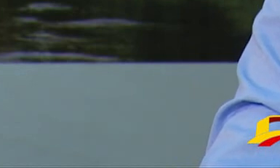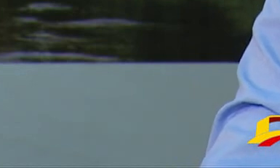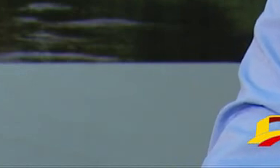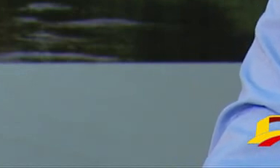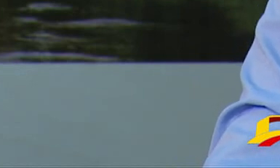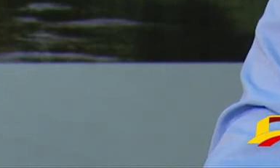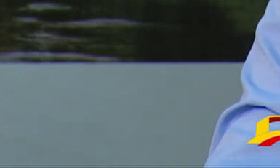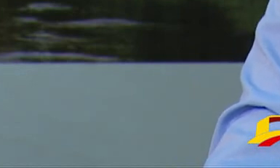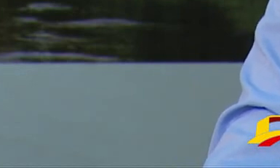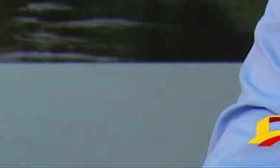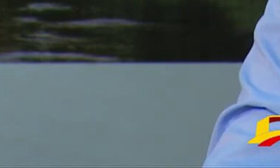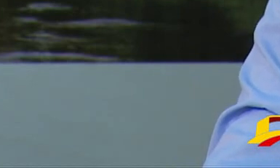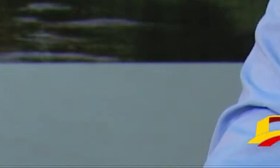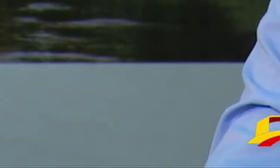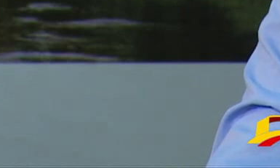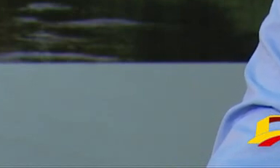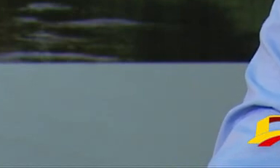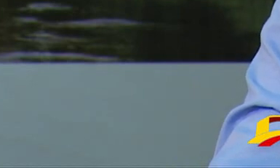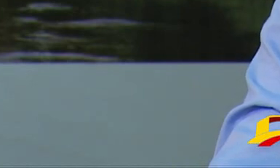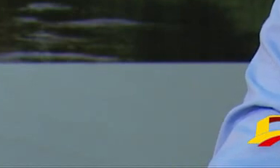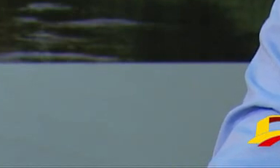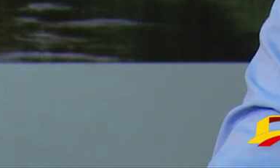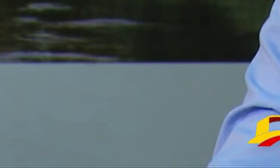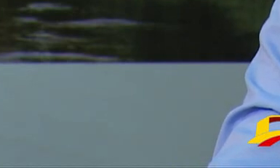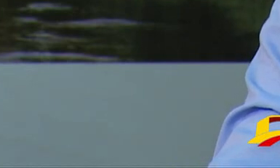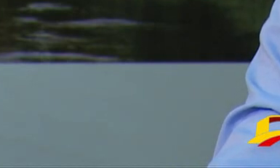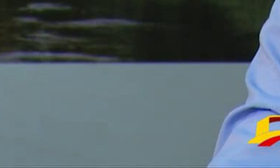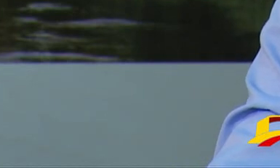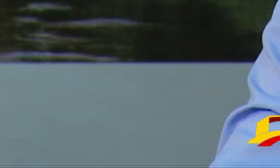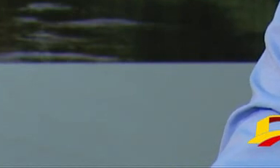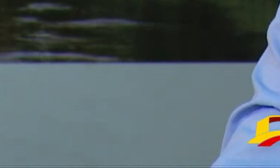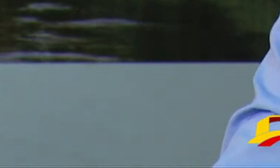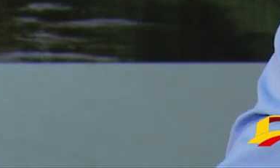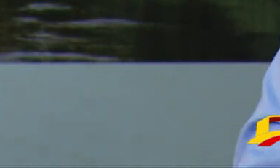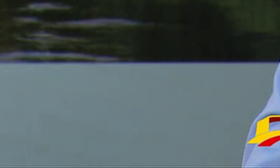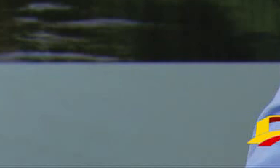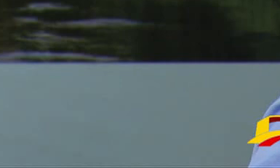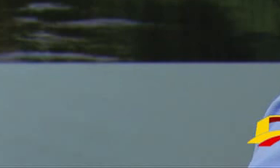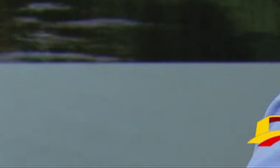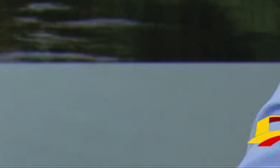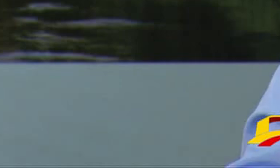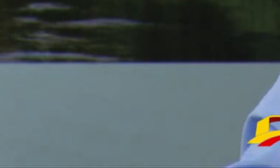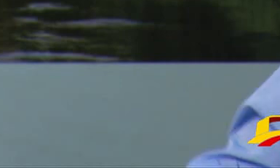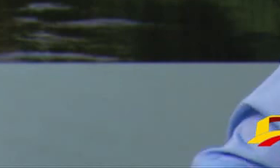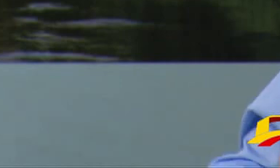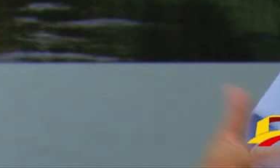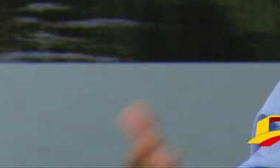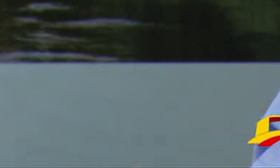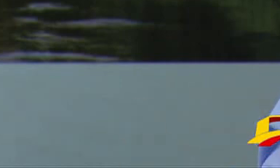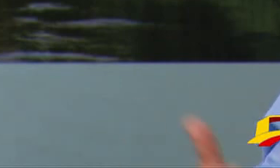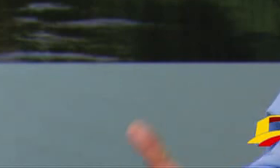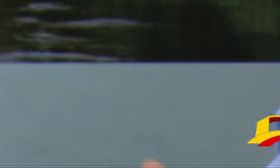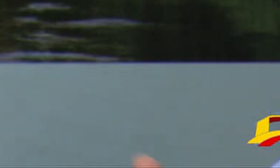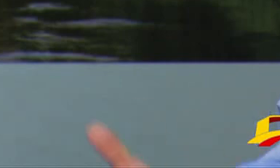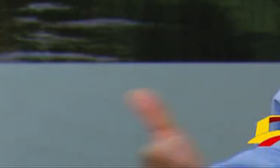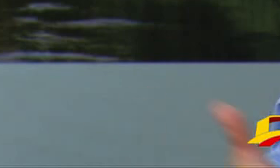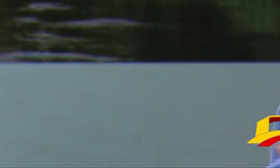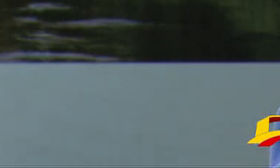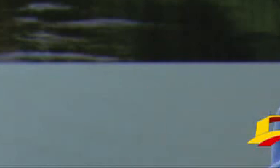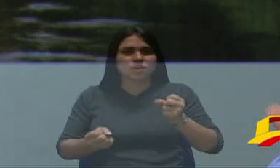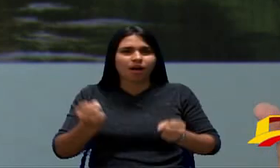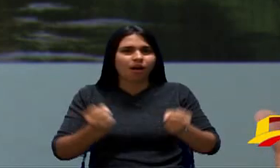Olha A Indústria Automobilística Ela Está Vindo Forte No Mercado E Está Vindo Já Com Esses Novos Carros Que São